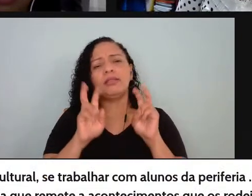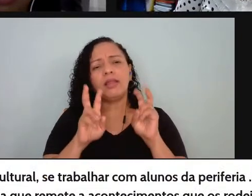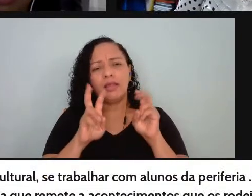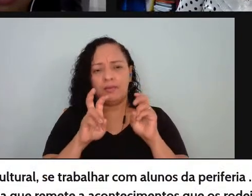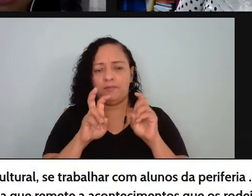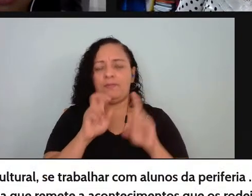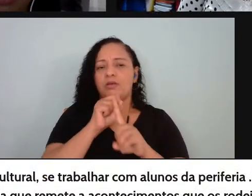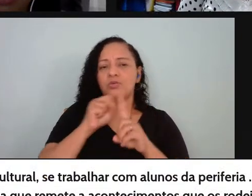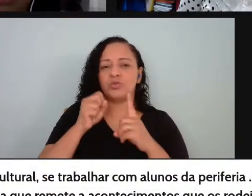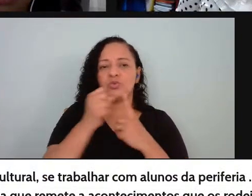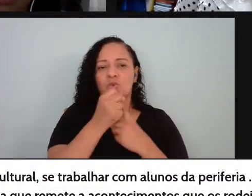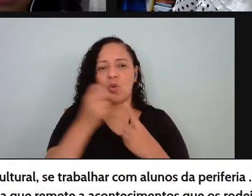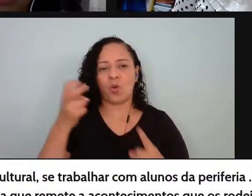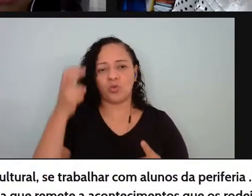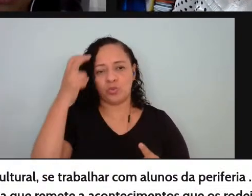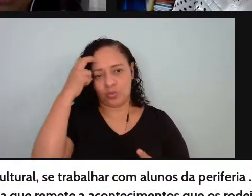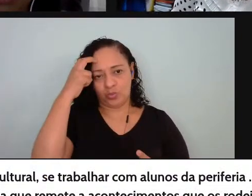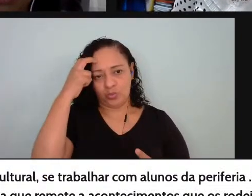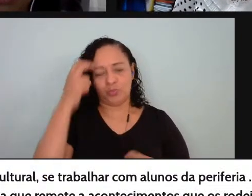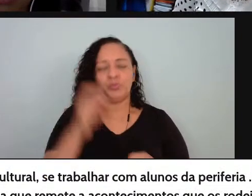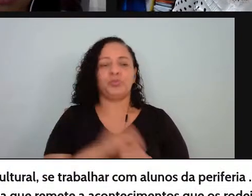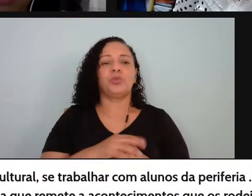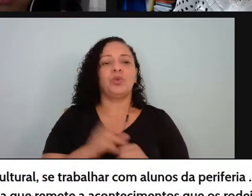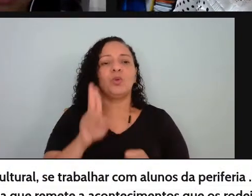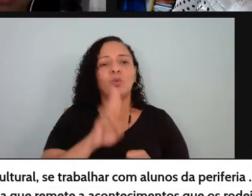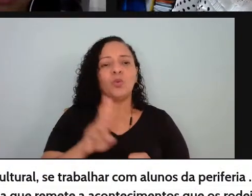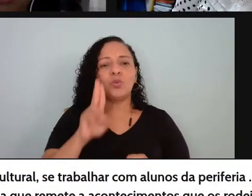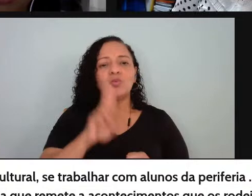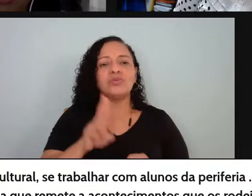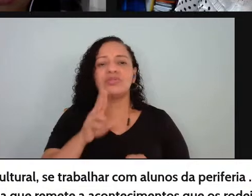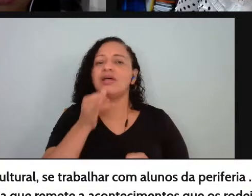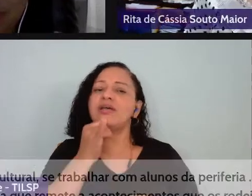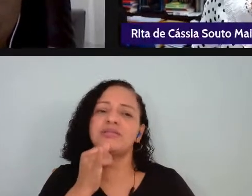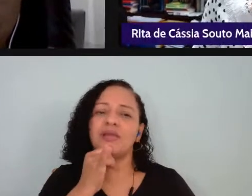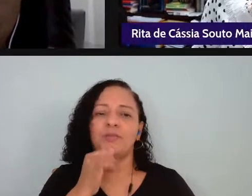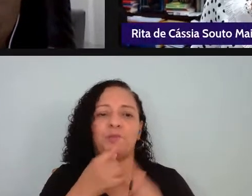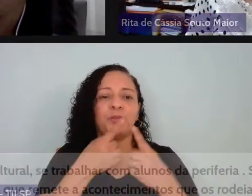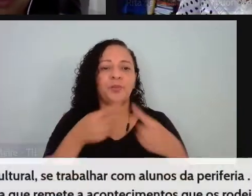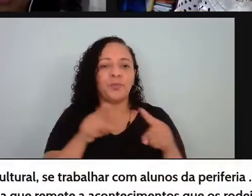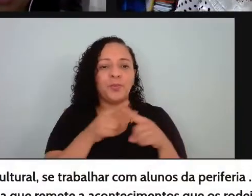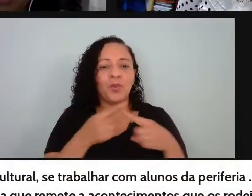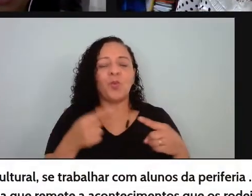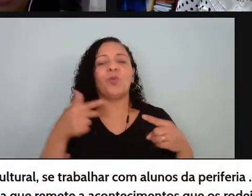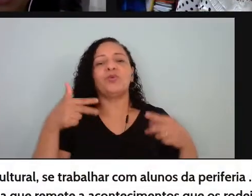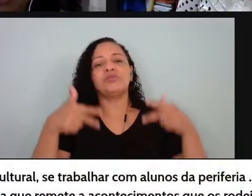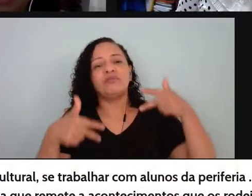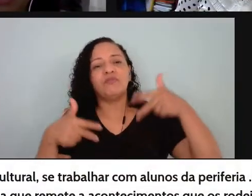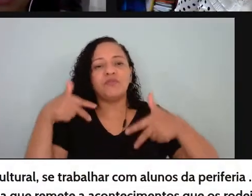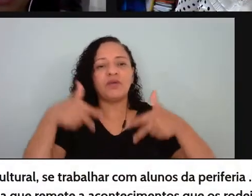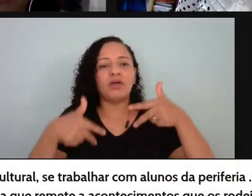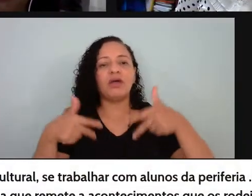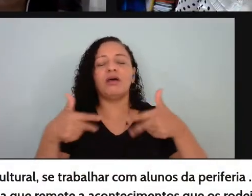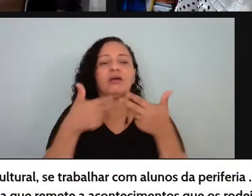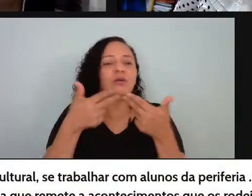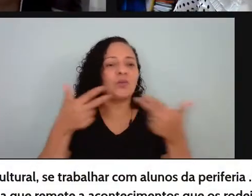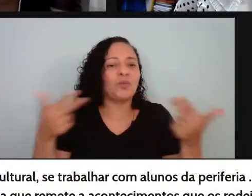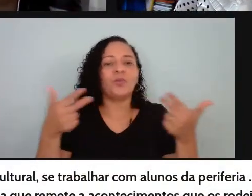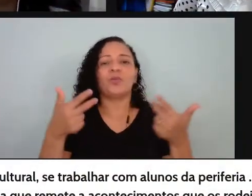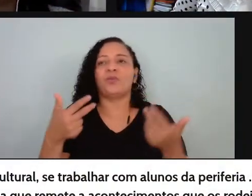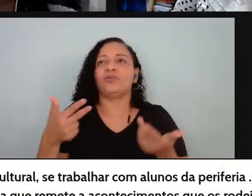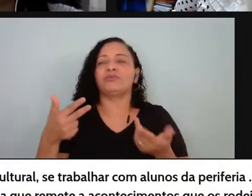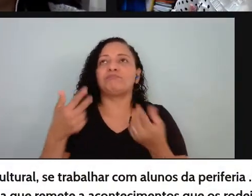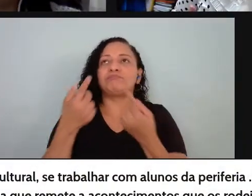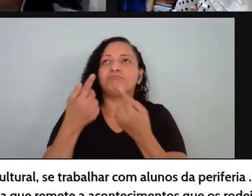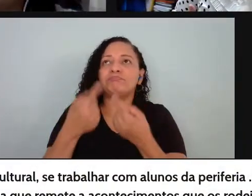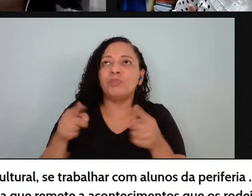então se usar letras de funk rap ou qualquer outra mídia que remédia a acontecimentos que os odeiam no dia a dia se seria